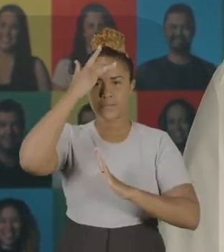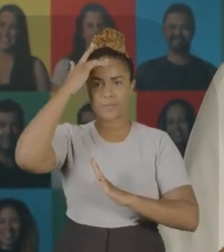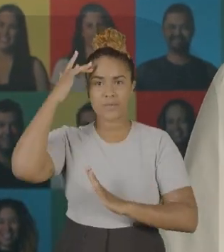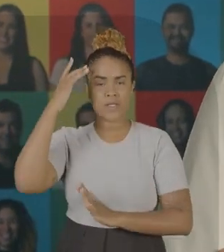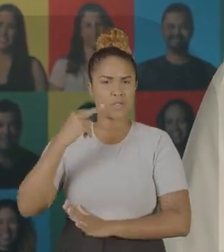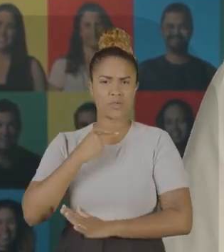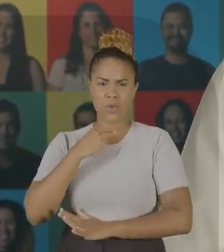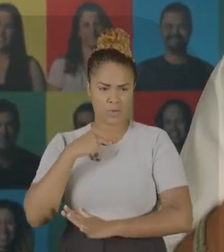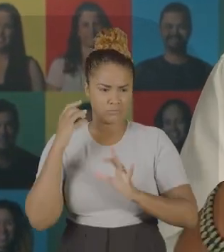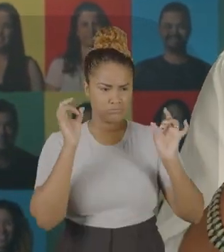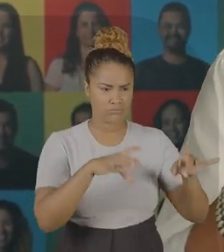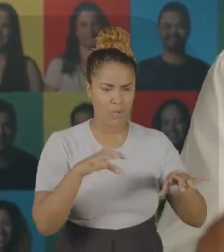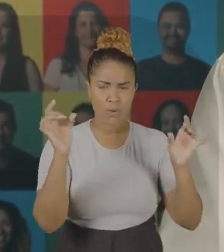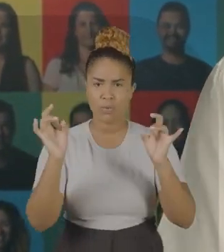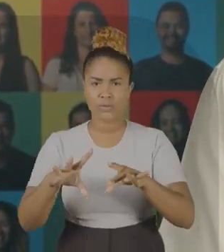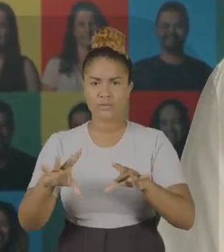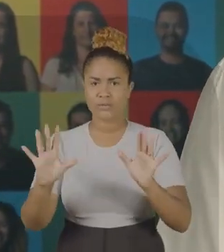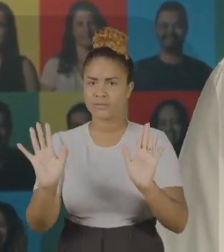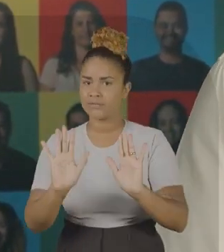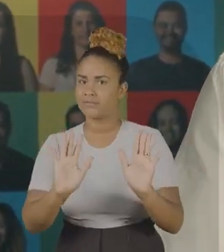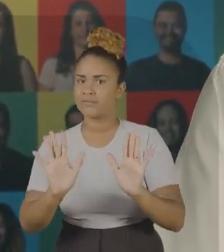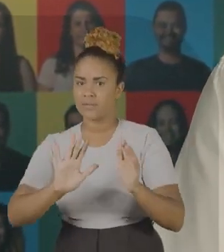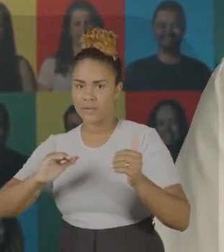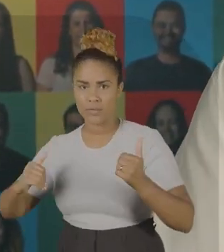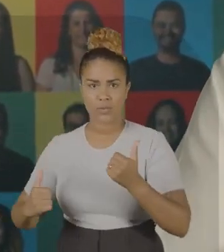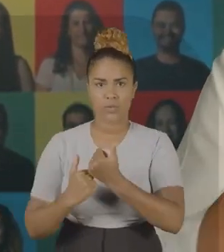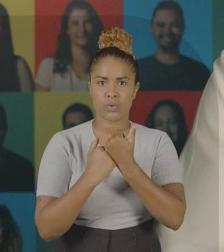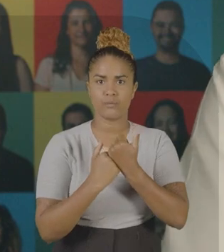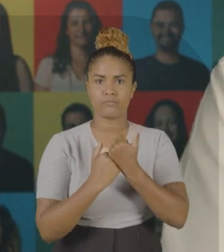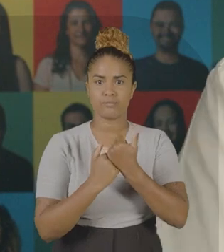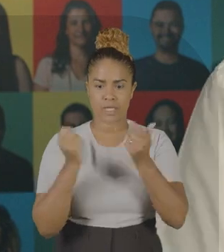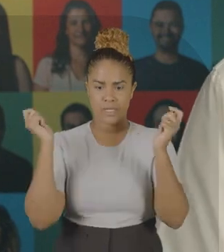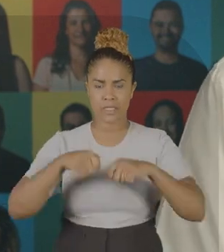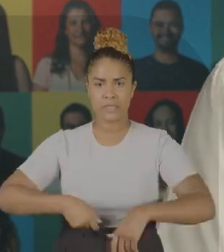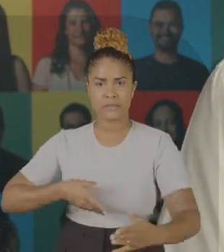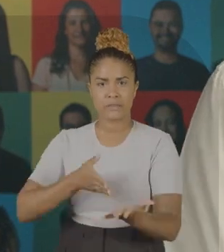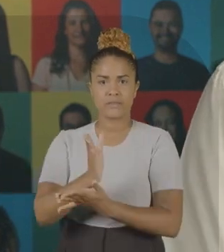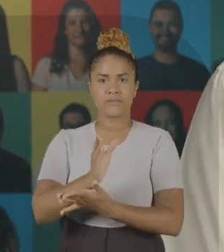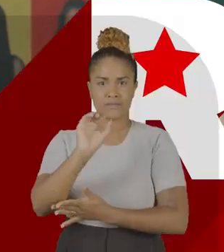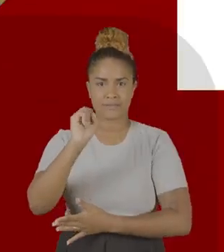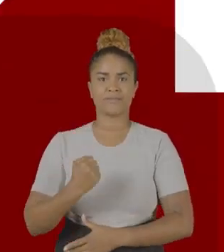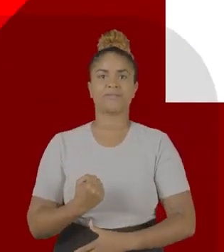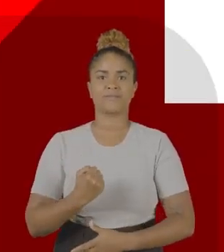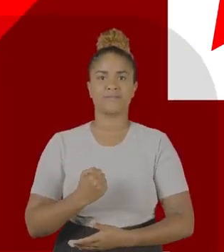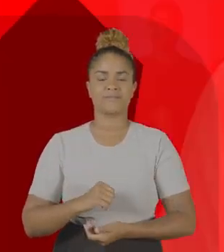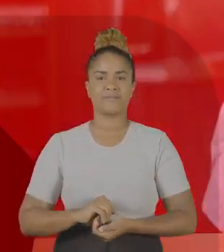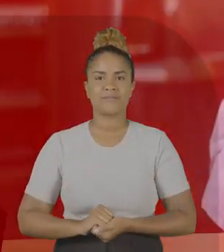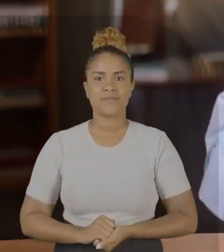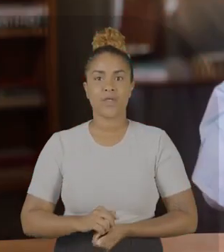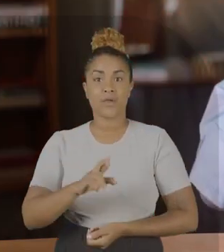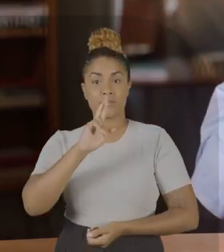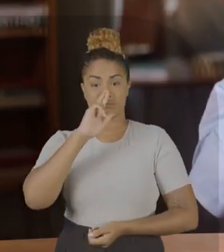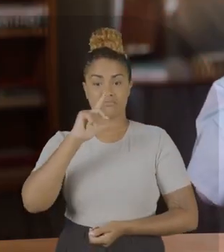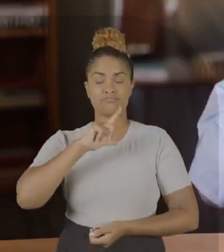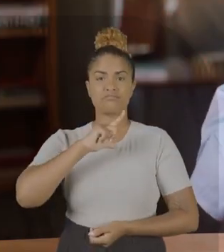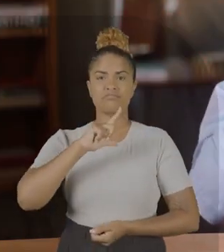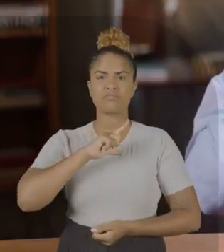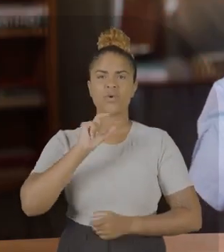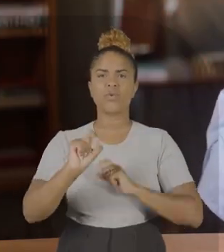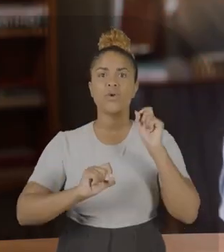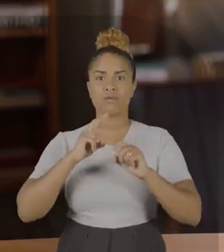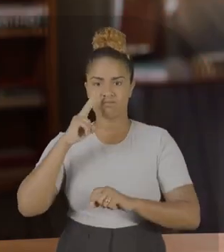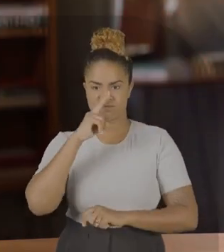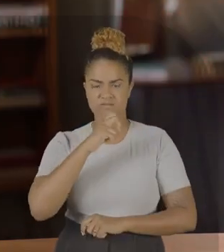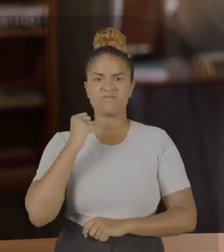Porque não podemos deixar ninguém para trás. Se quisermos, botar Sergipe para frente. Rogério tem a